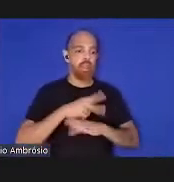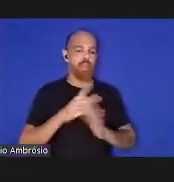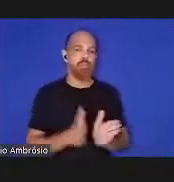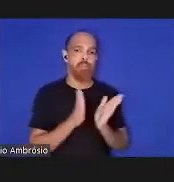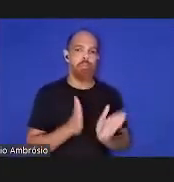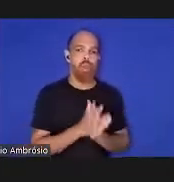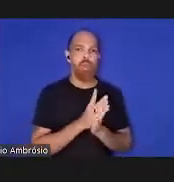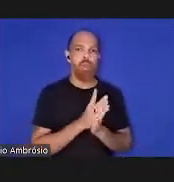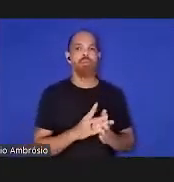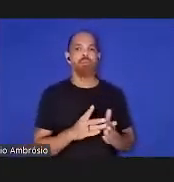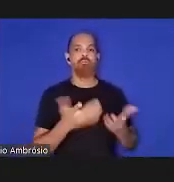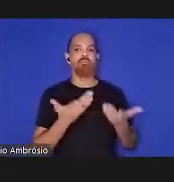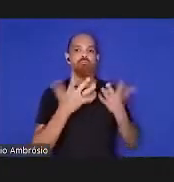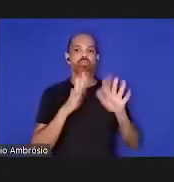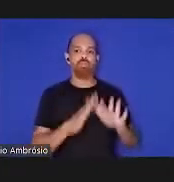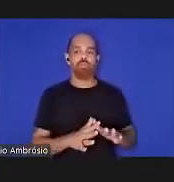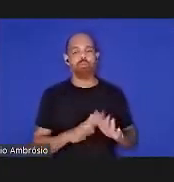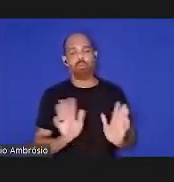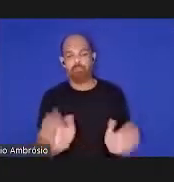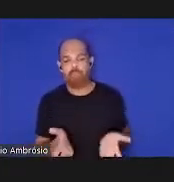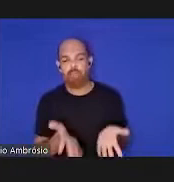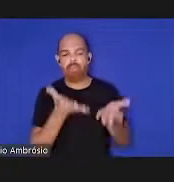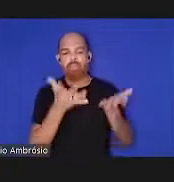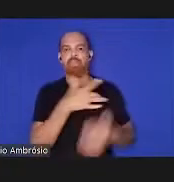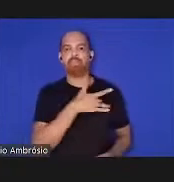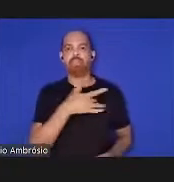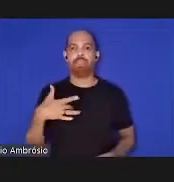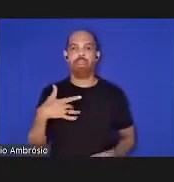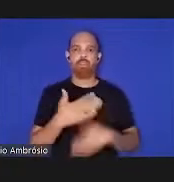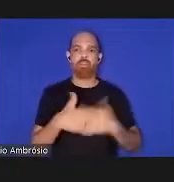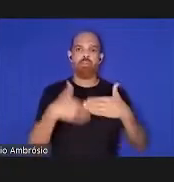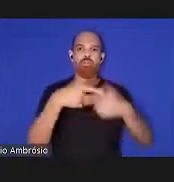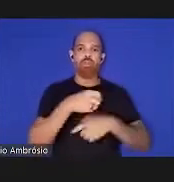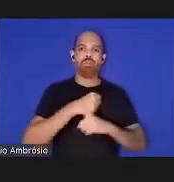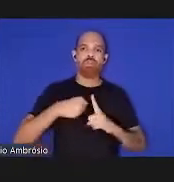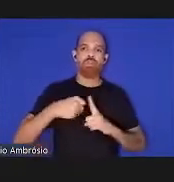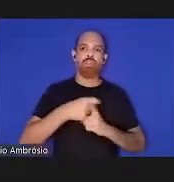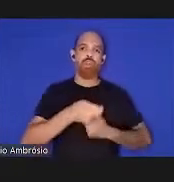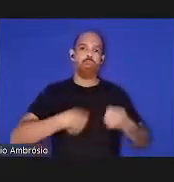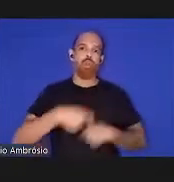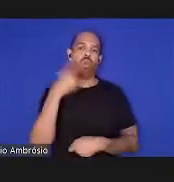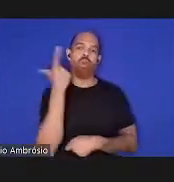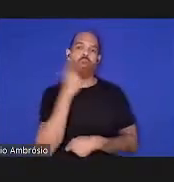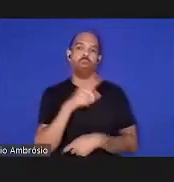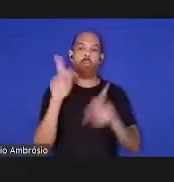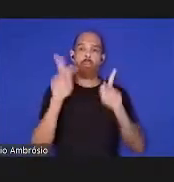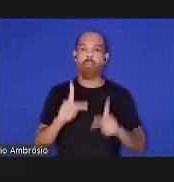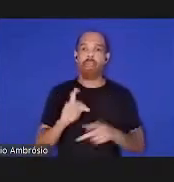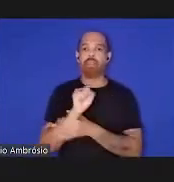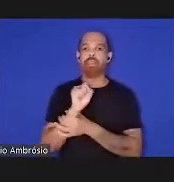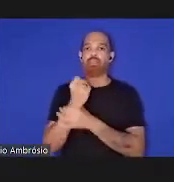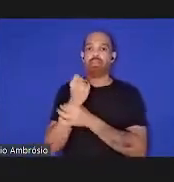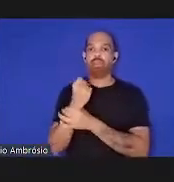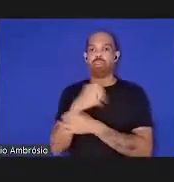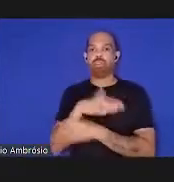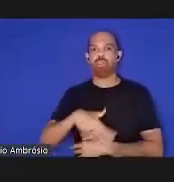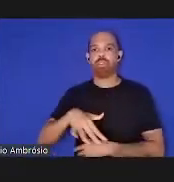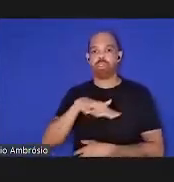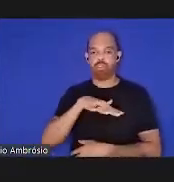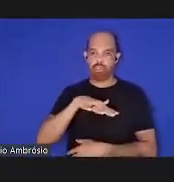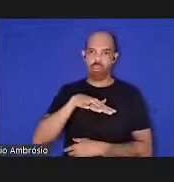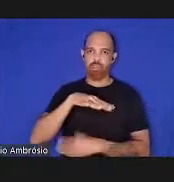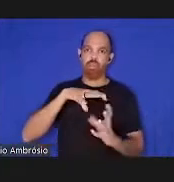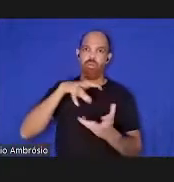promovendo a sua saúde desenvolvimento social e económico garantindo paz e segurança no sul global essa forma de